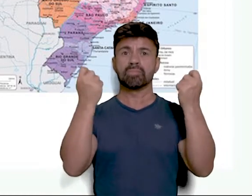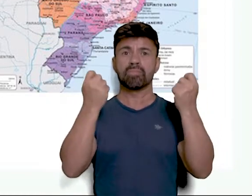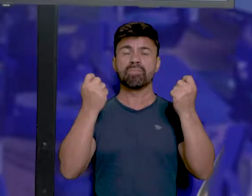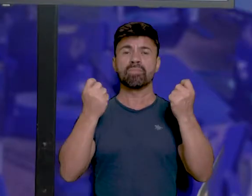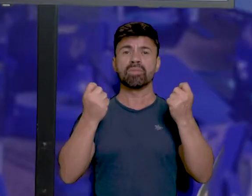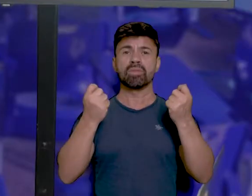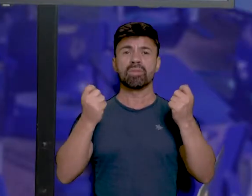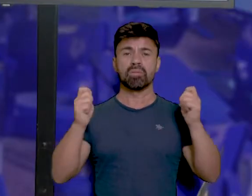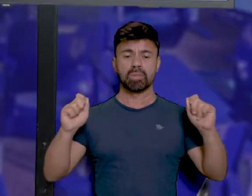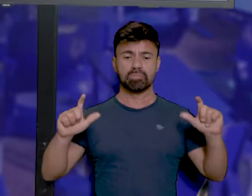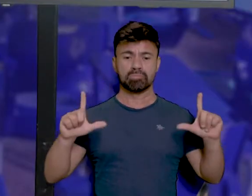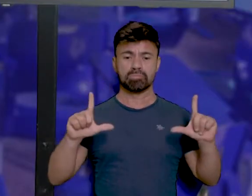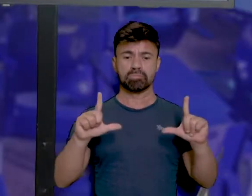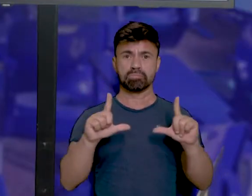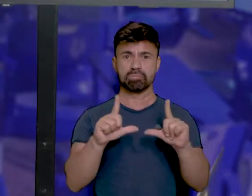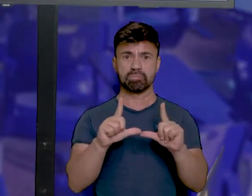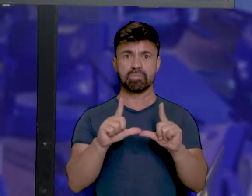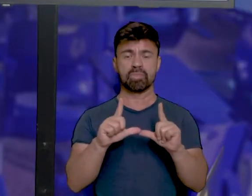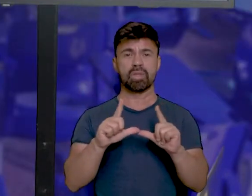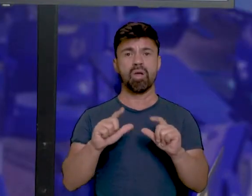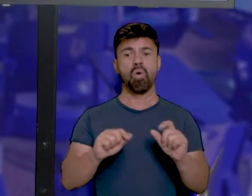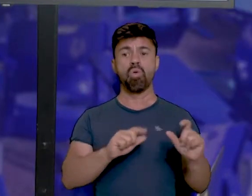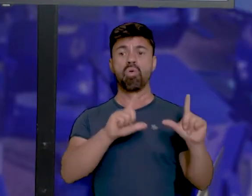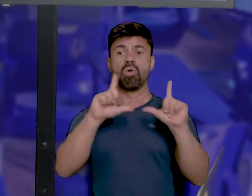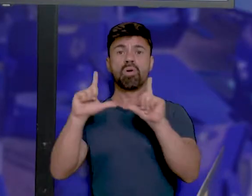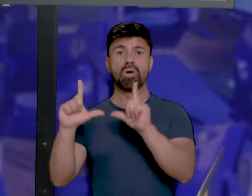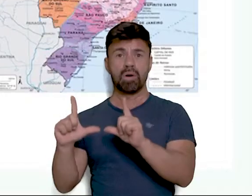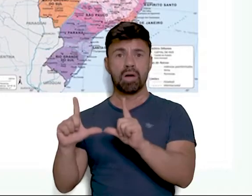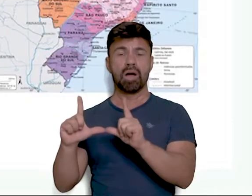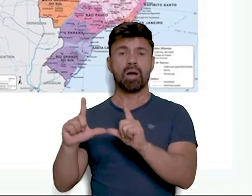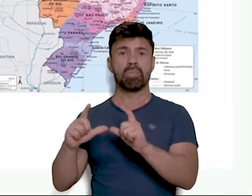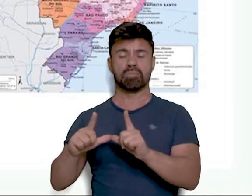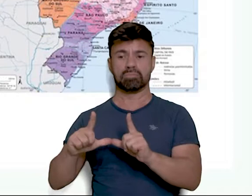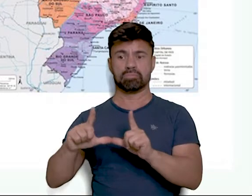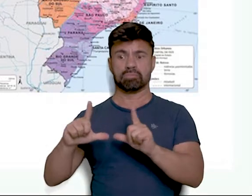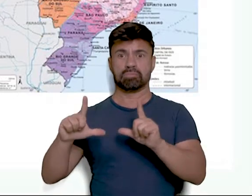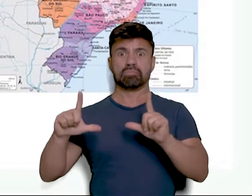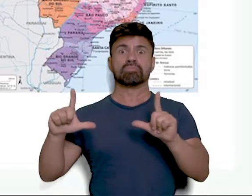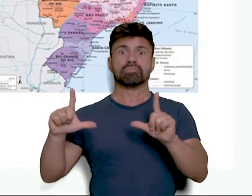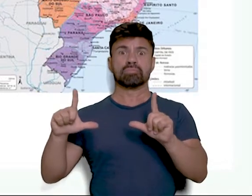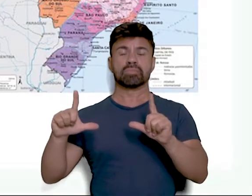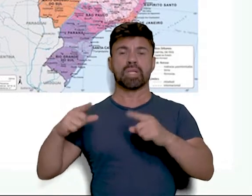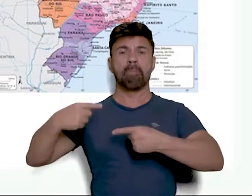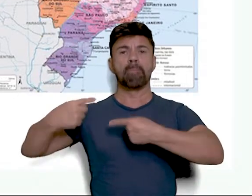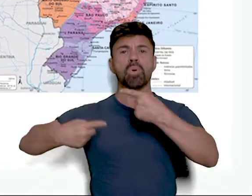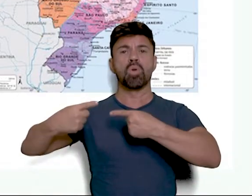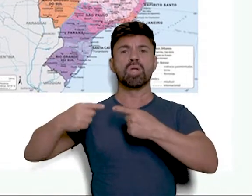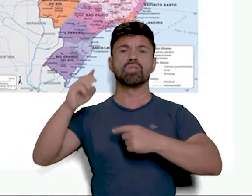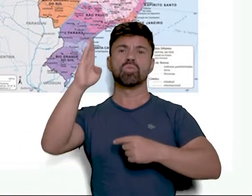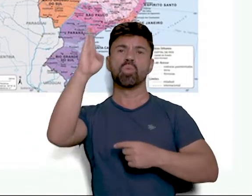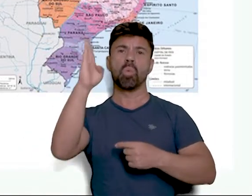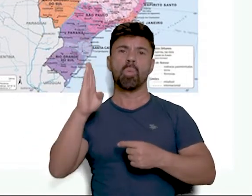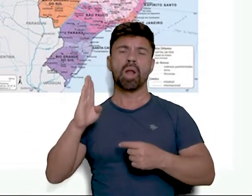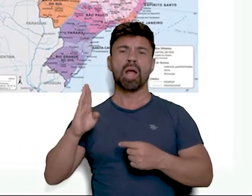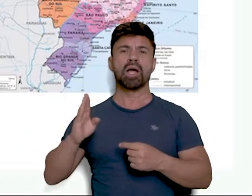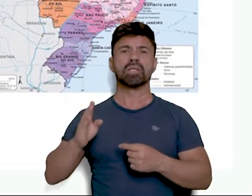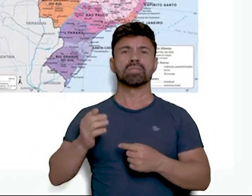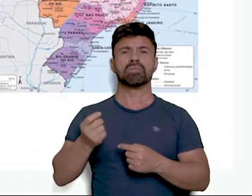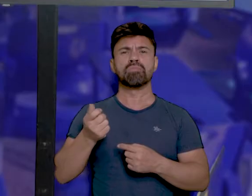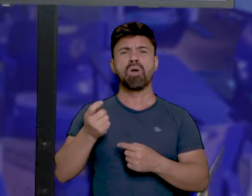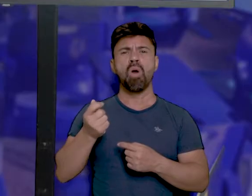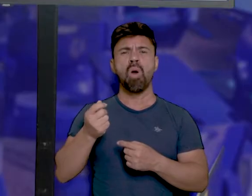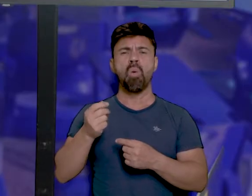pequena escala, escala reduzida. E esse outro mapa aqui é um mapa de maior escala, sendo o mapa político do Brasil, onde tem quase pouca